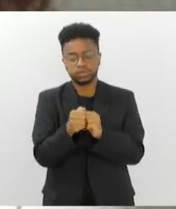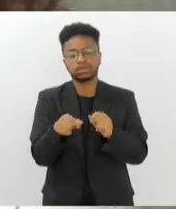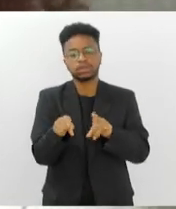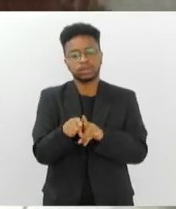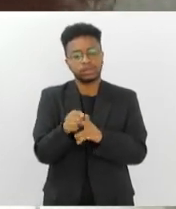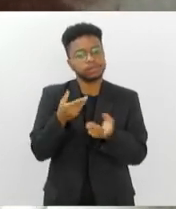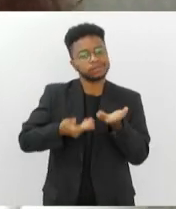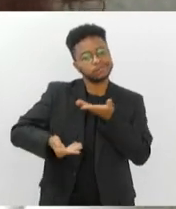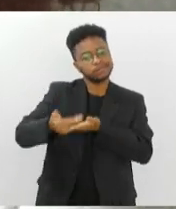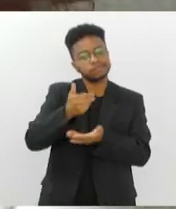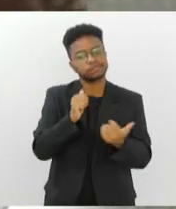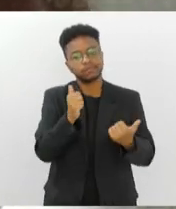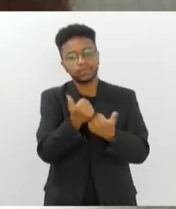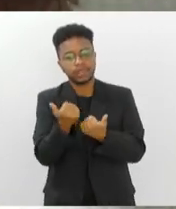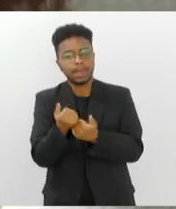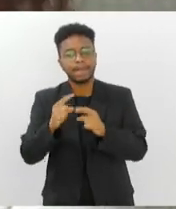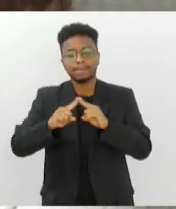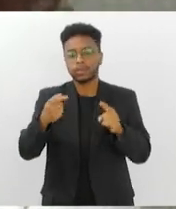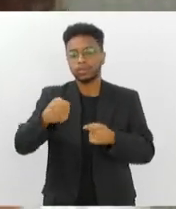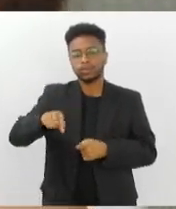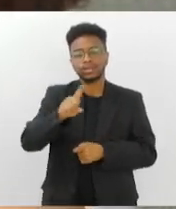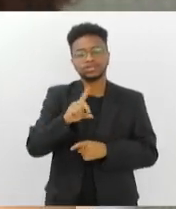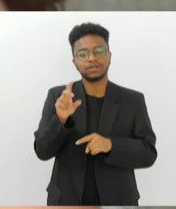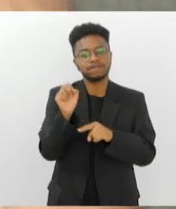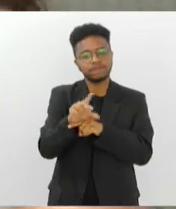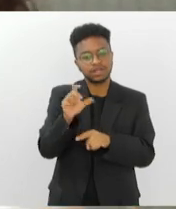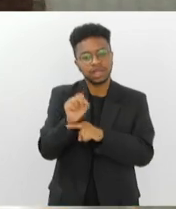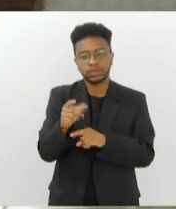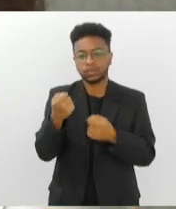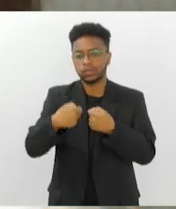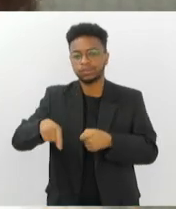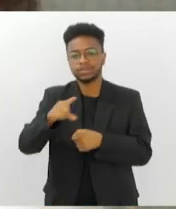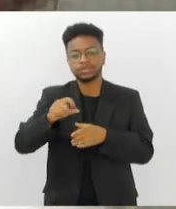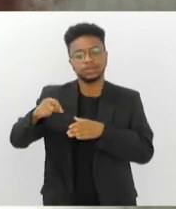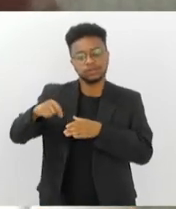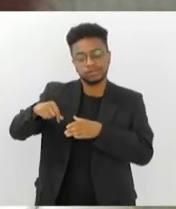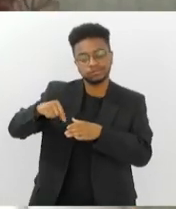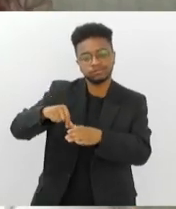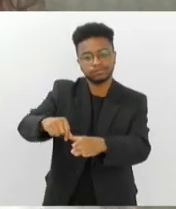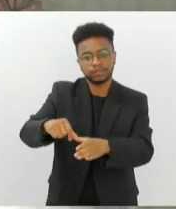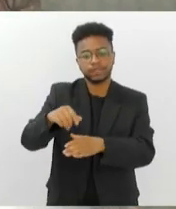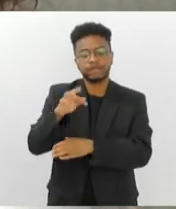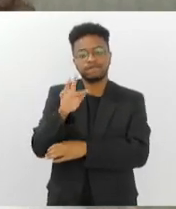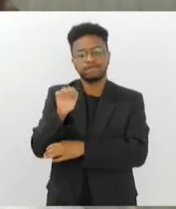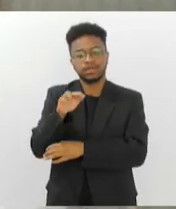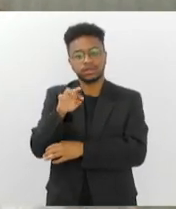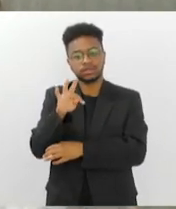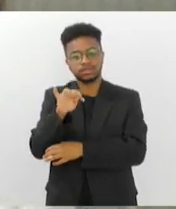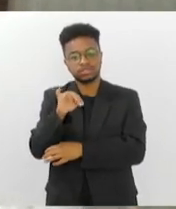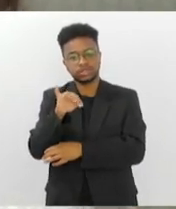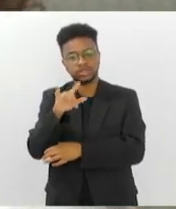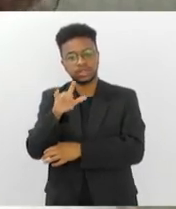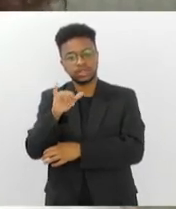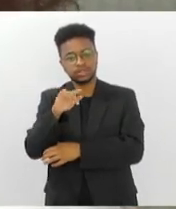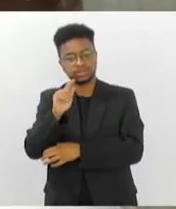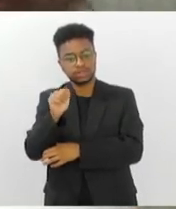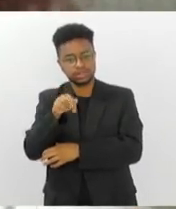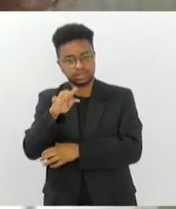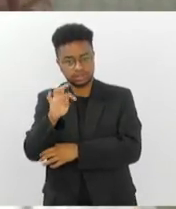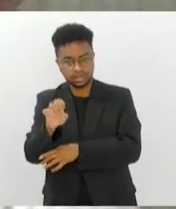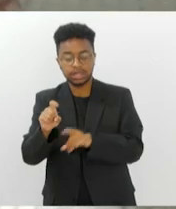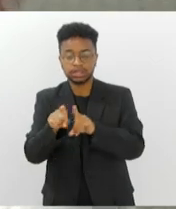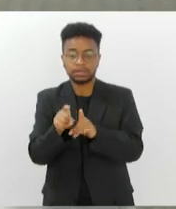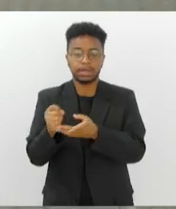fortalecer, sem precisar de agrotóxico, sem precisar de fertilizantes químicos, também de compostagem. Mas a gente também leva eles,